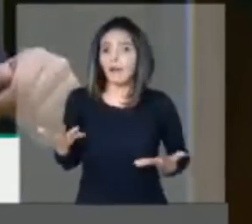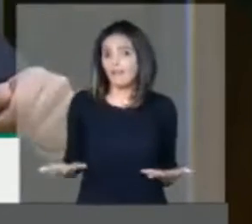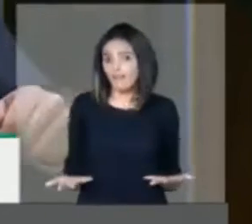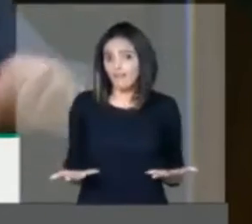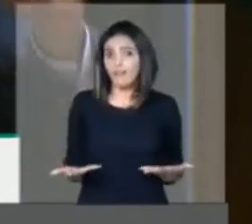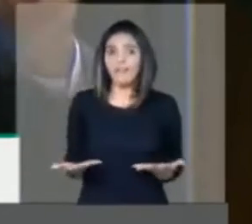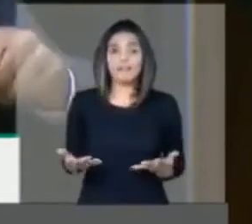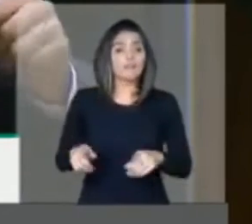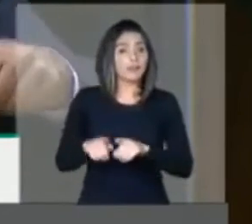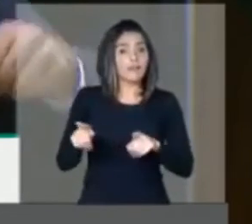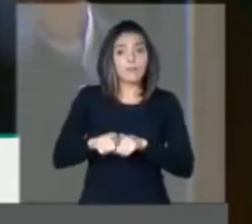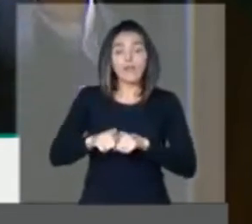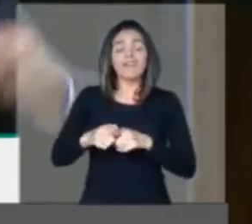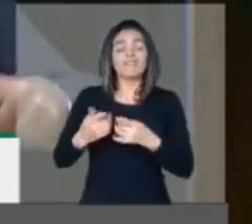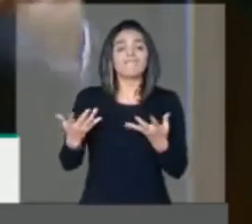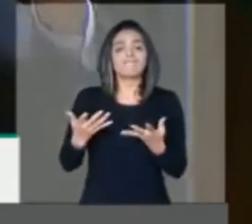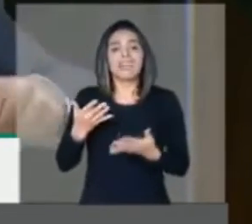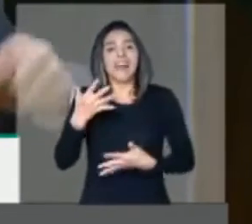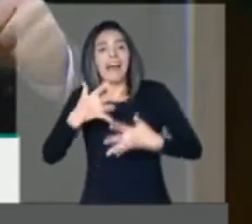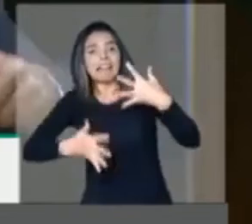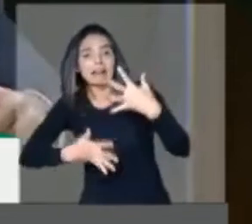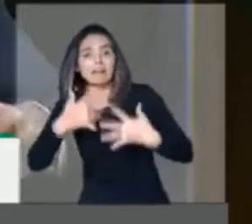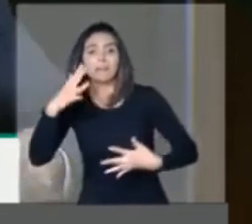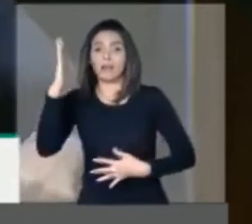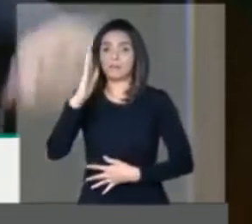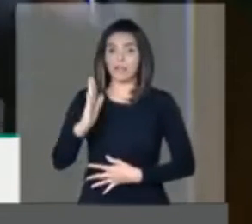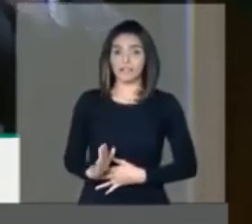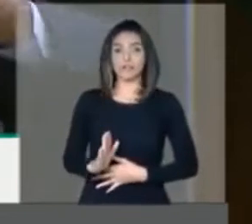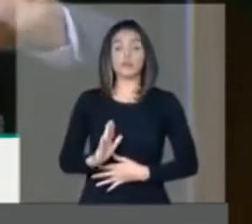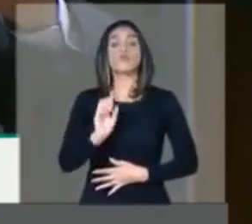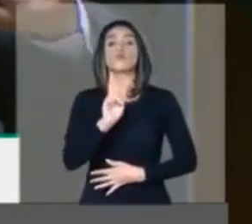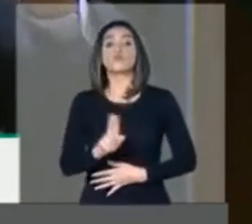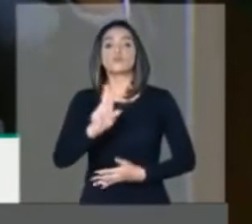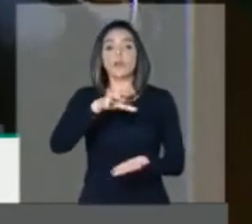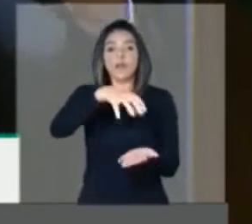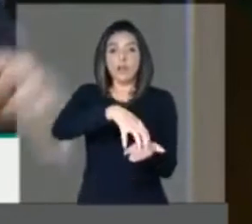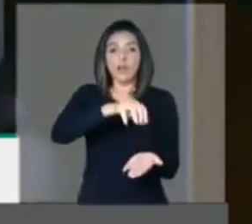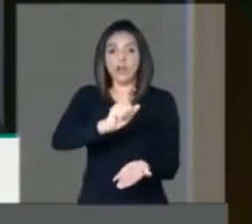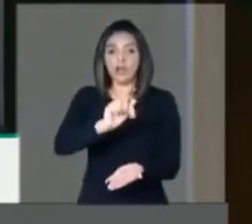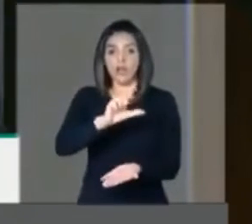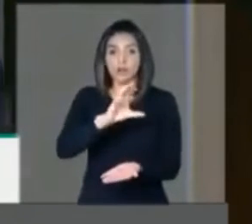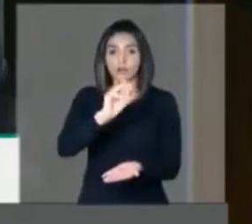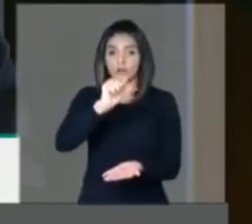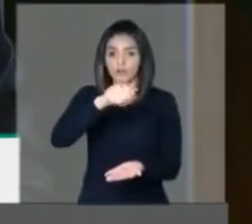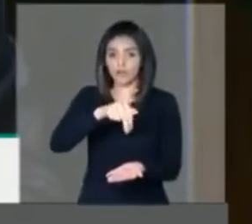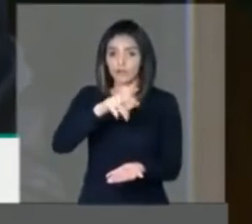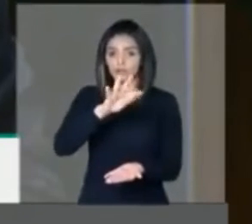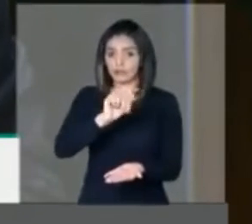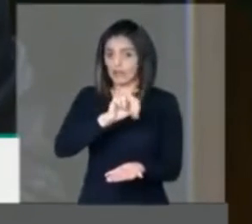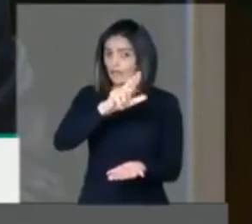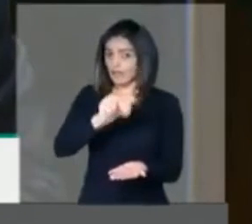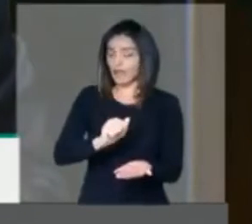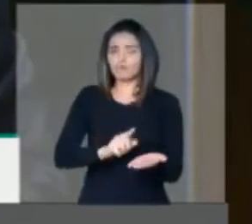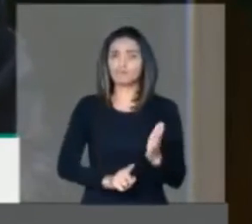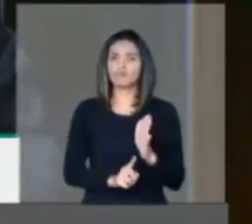Impede que o Brasil utilize a base de Alcântara da forma mais eficiente possível.